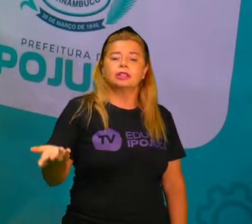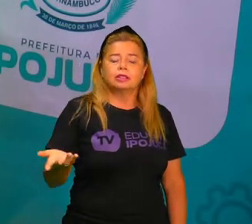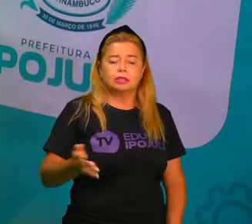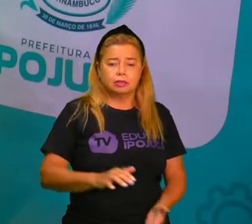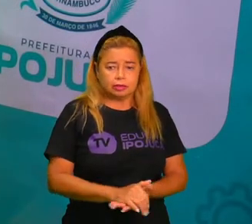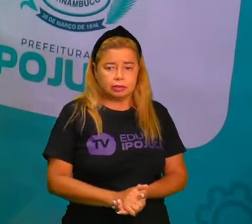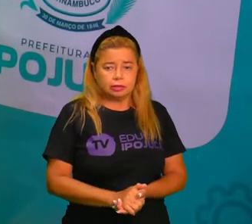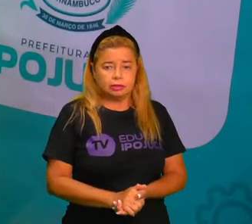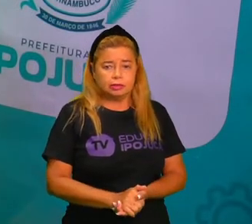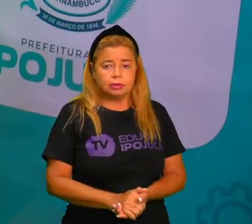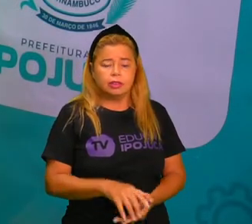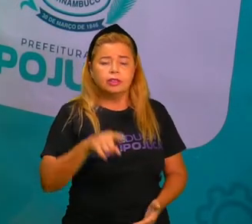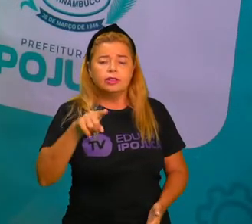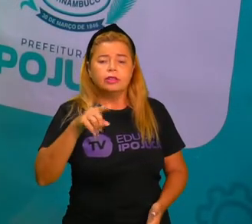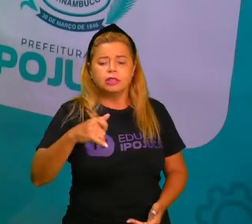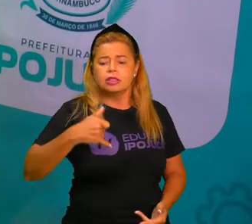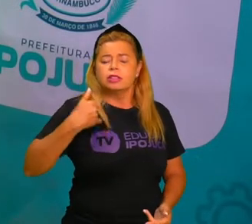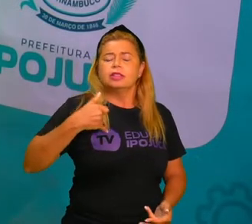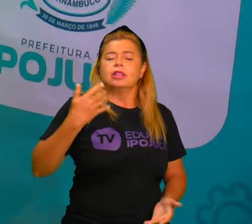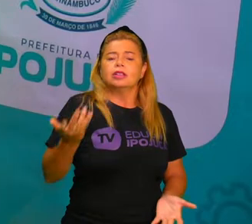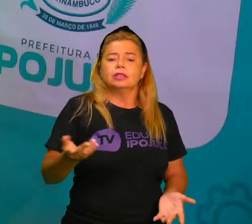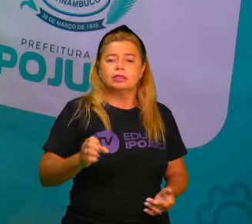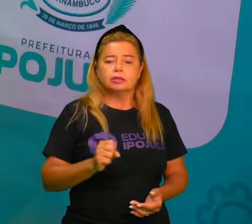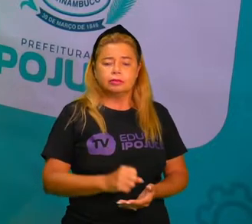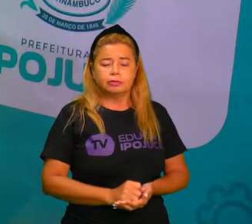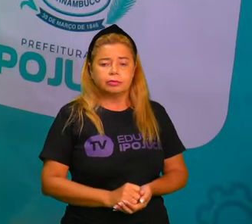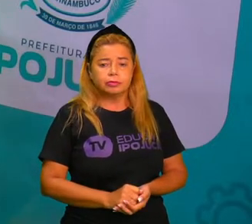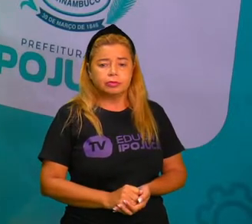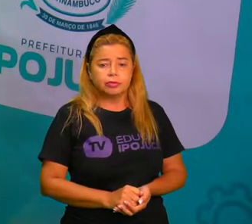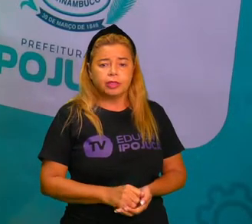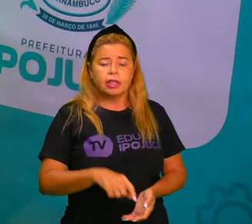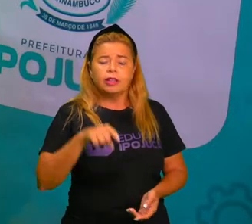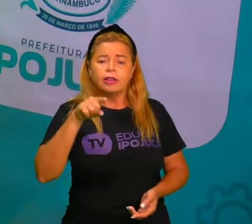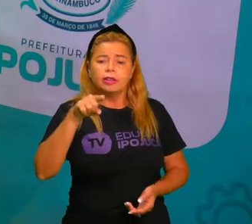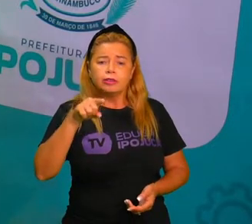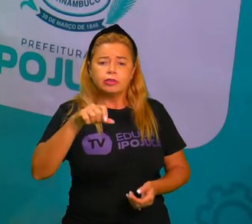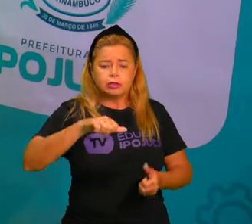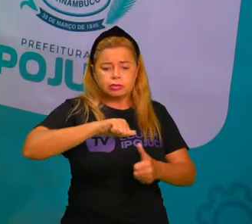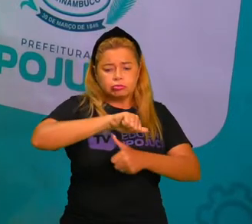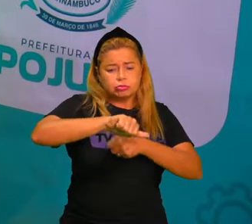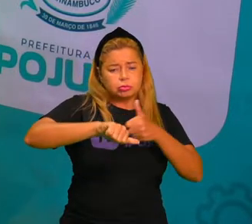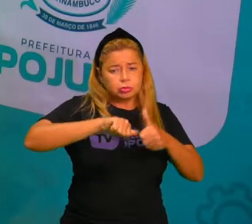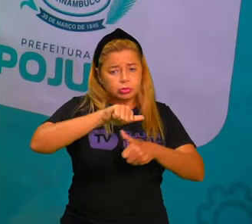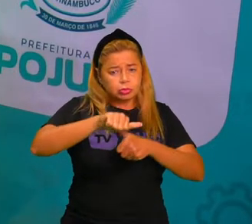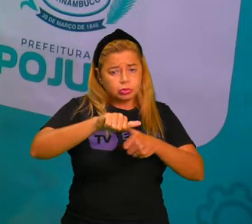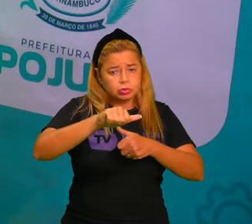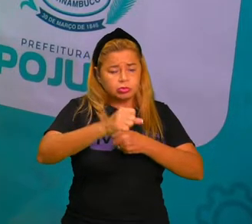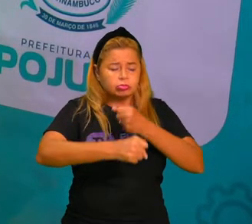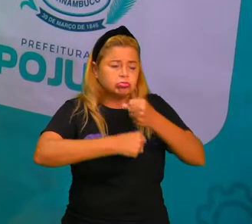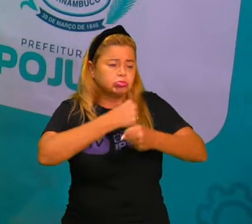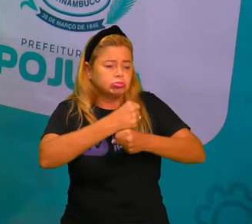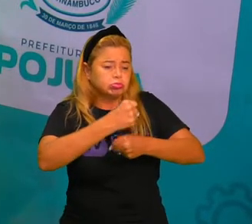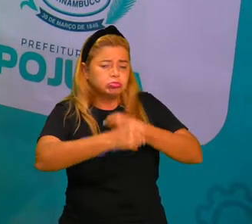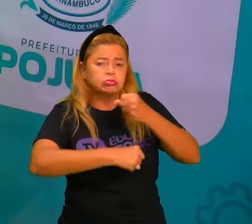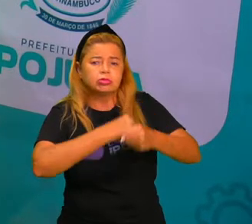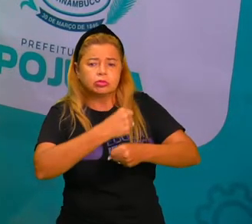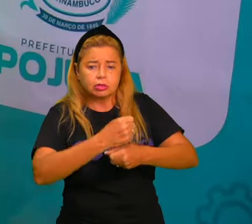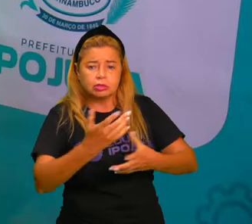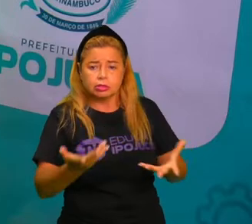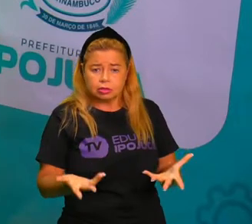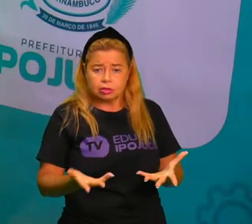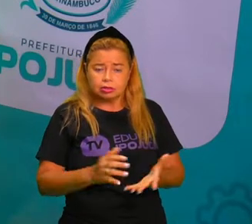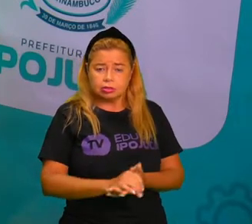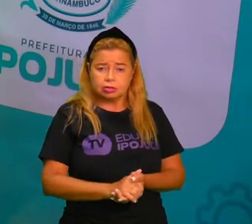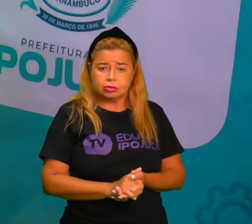compreensão. Quantos anos você tem? Você mudou ao longo do tempo? E aí essa pergunta,